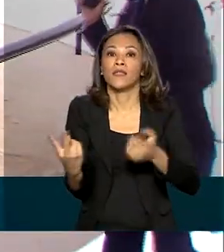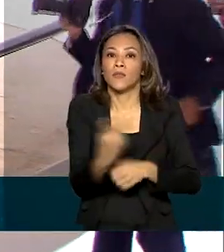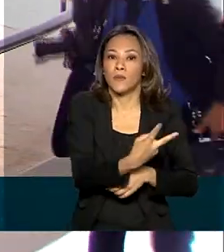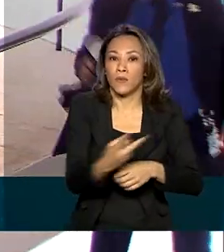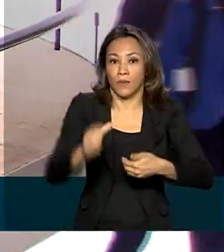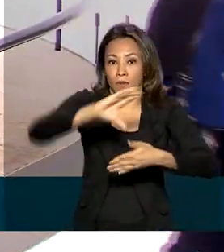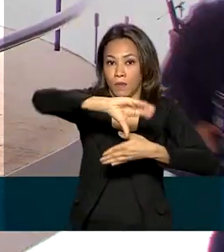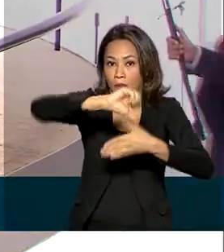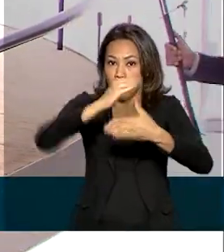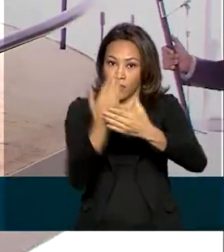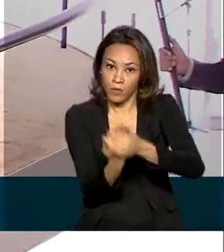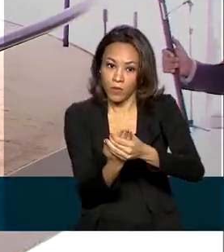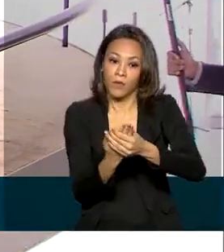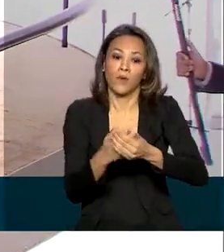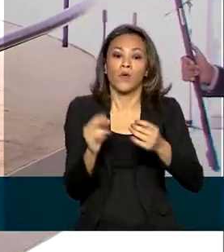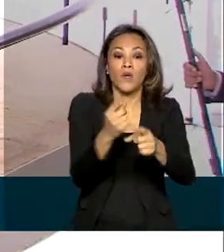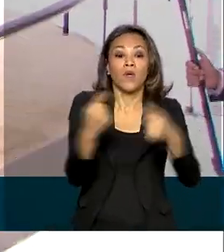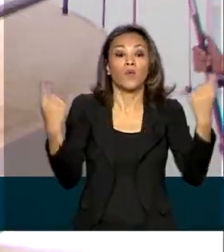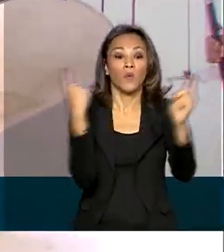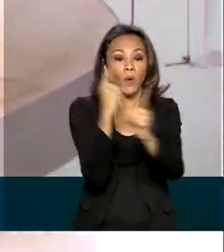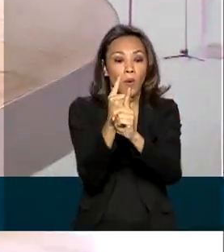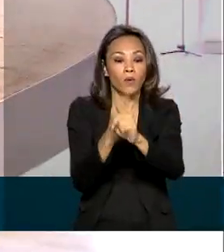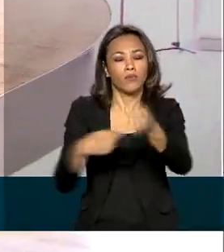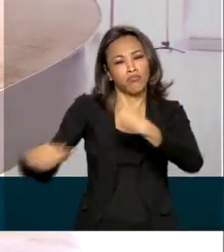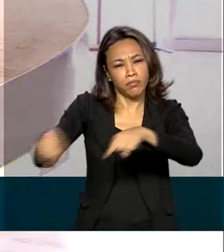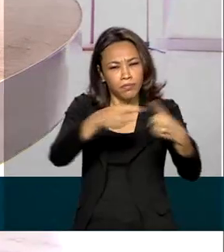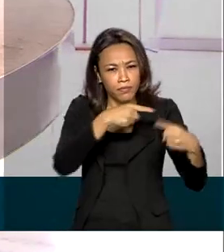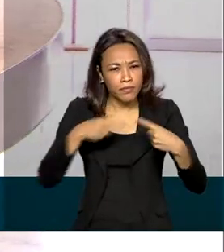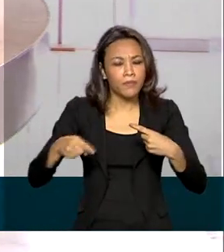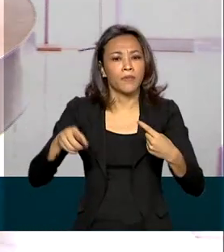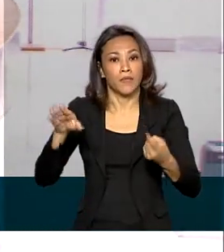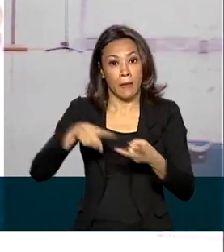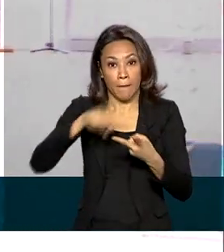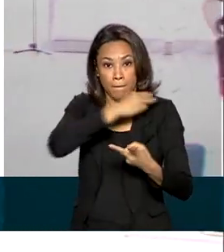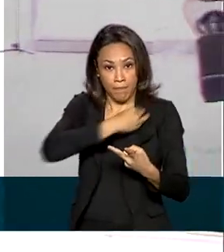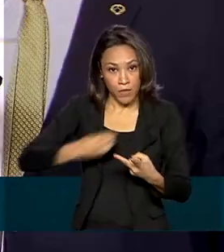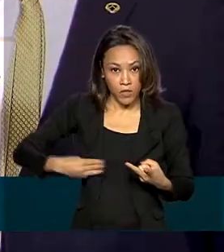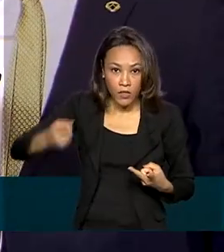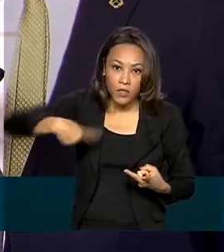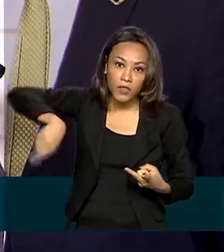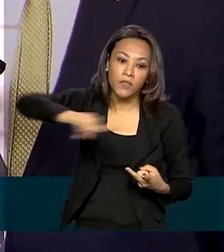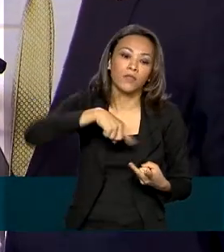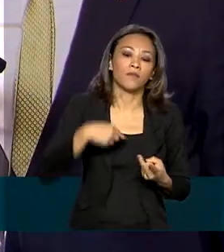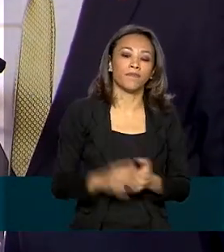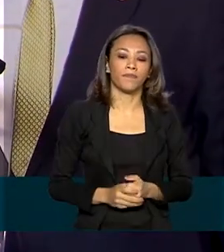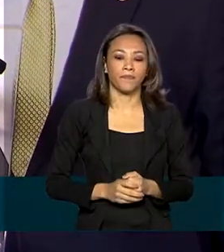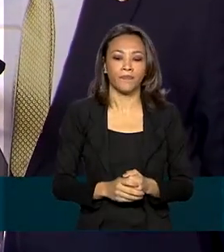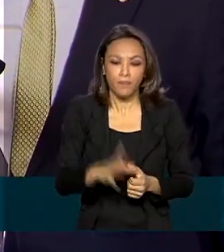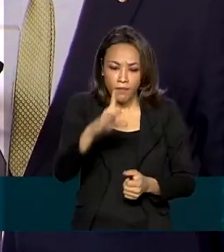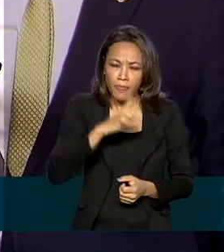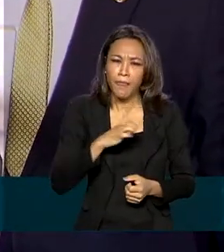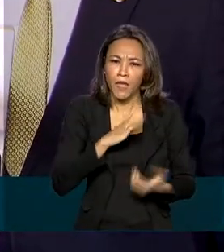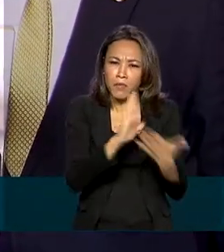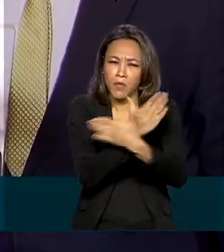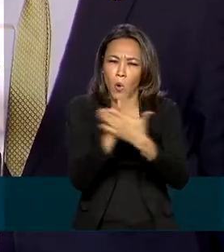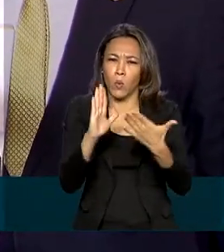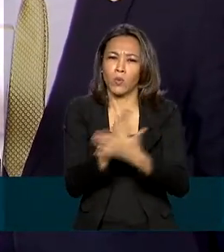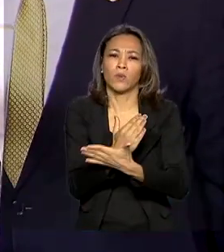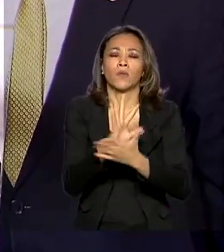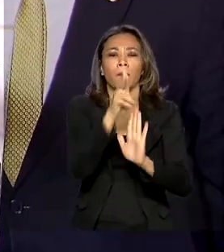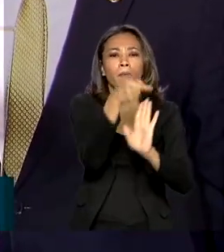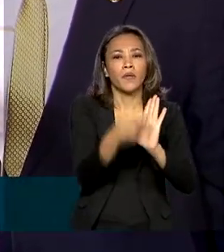durante encontro entre os presidentes dos dois países e ministros de Estado. Temos alguns projetos muito importantes